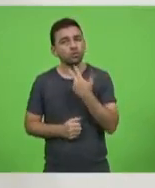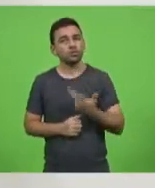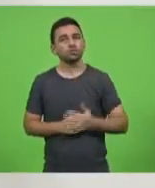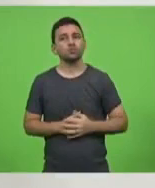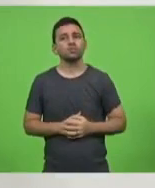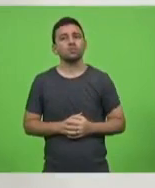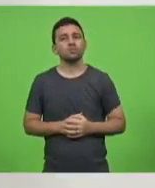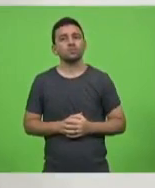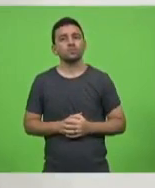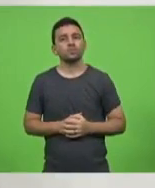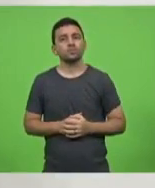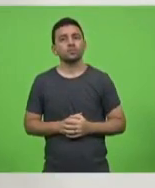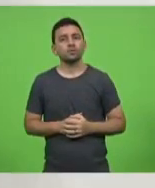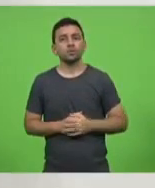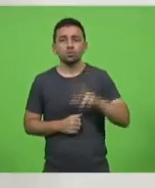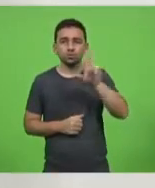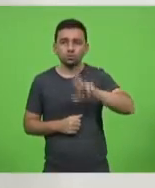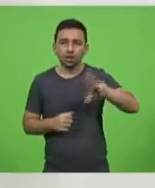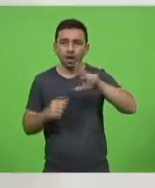o uso da máscara,